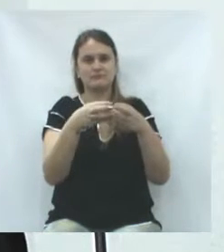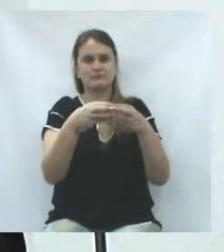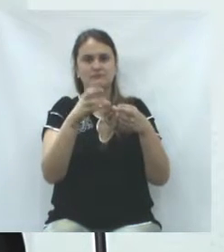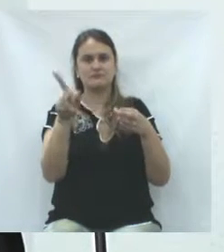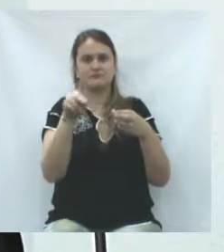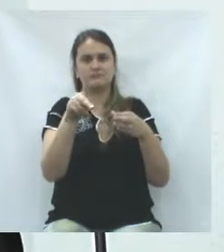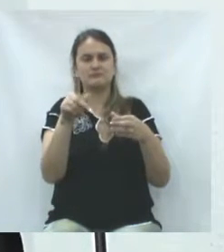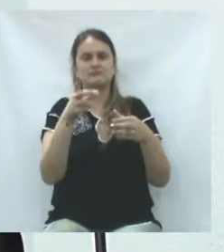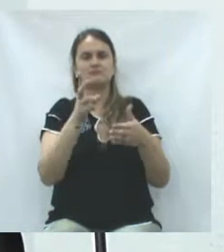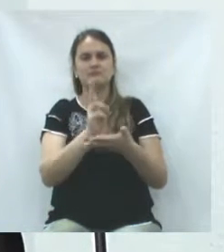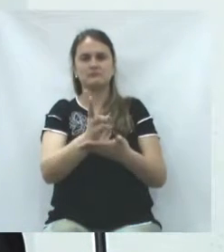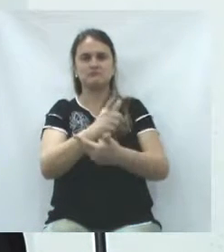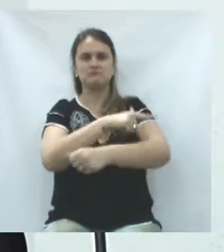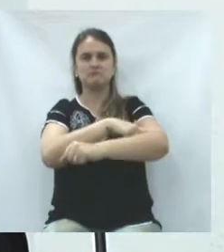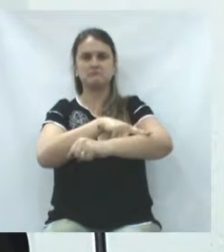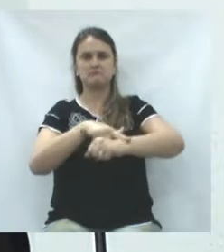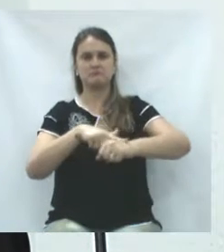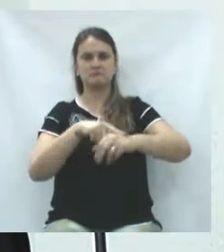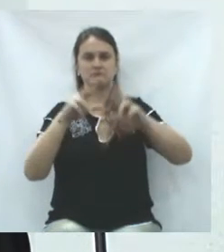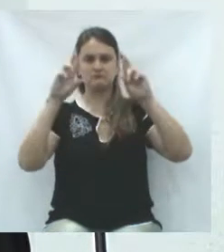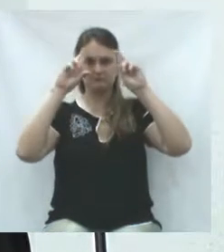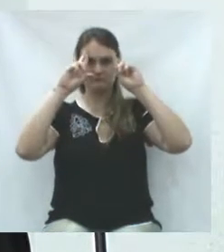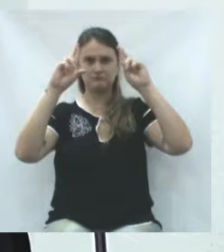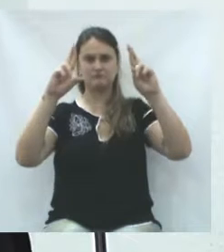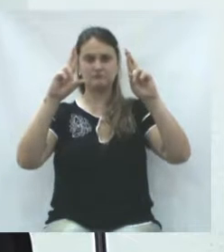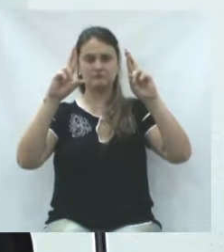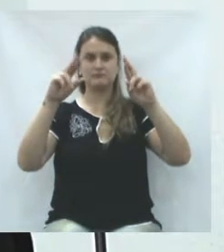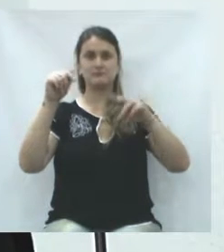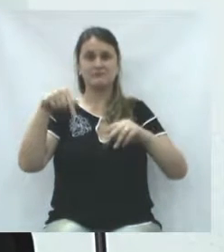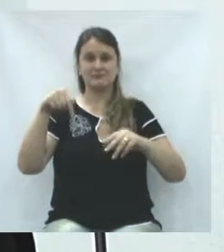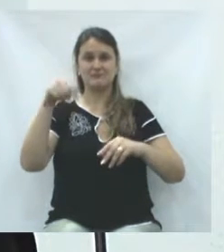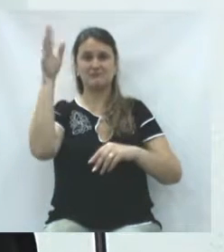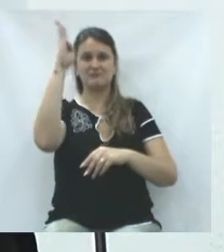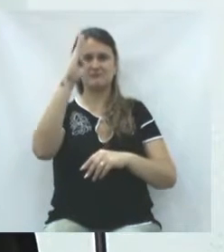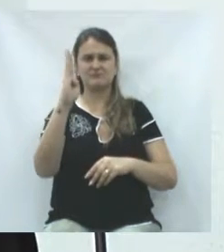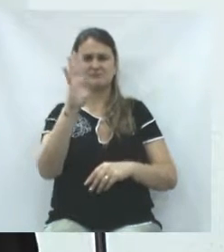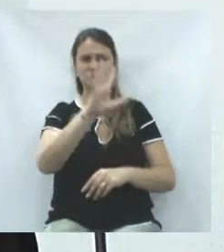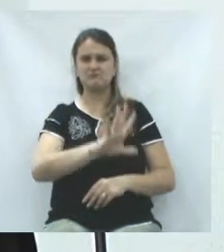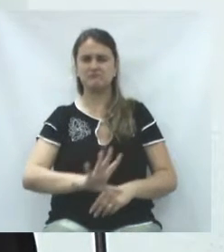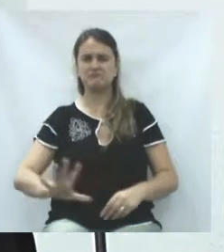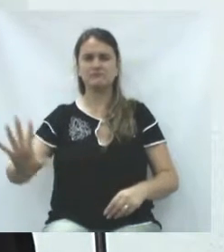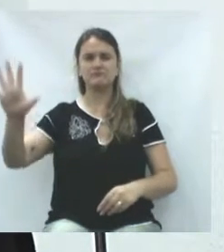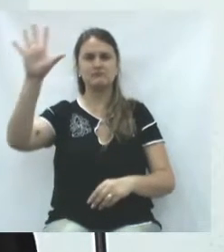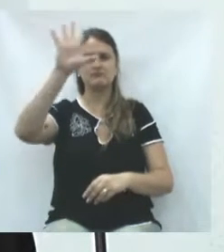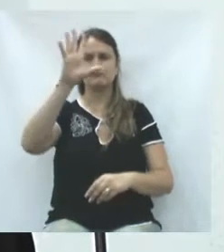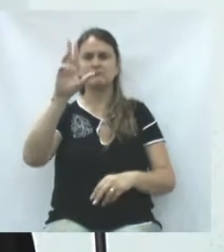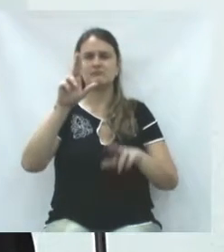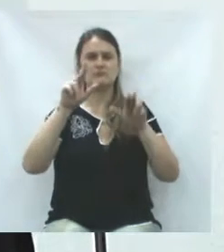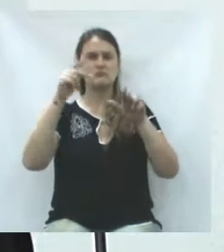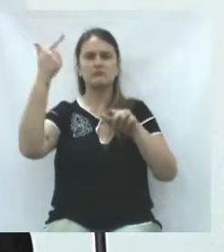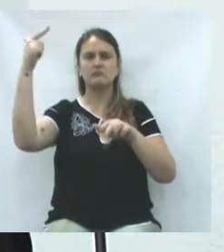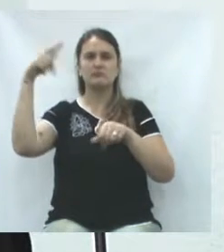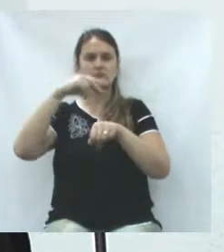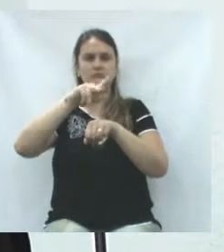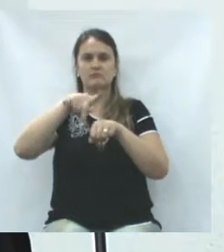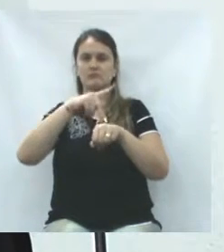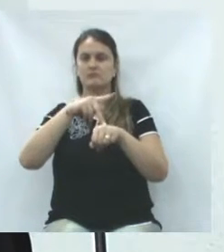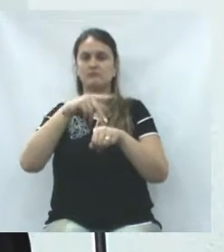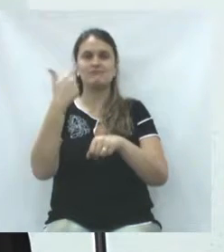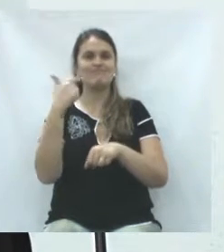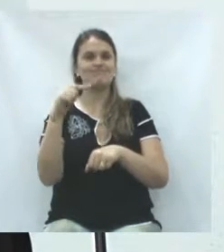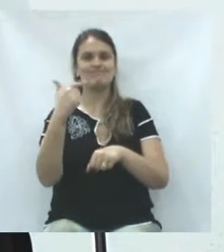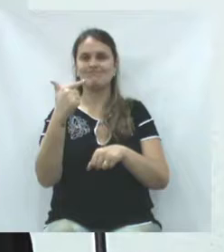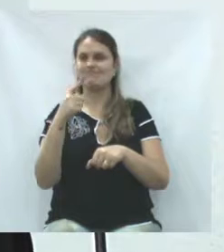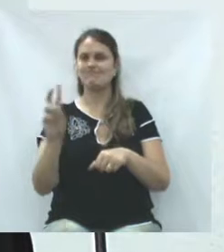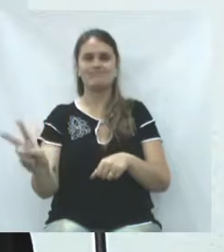nossa classe de educadores. A educação no Brasil, como em tantos outros países, não